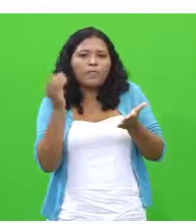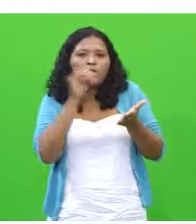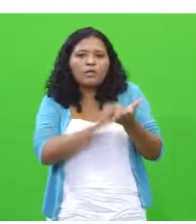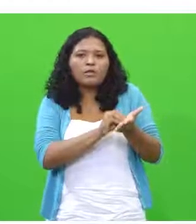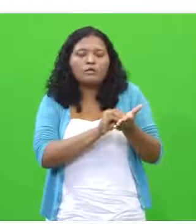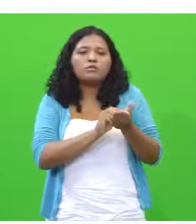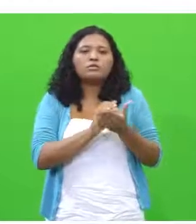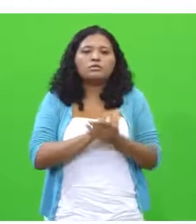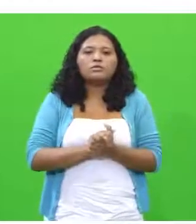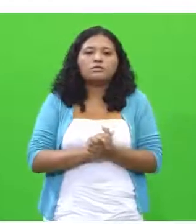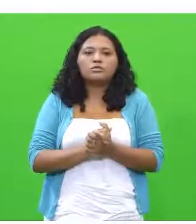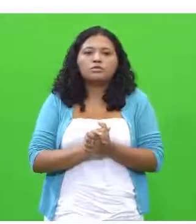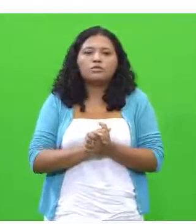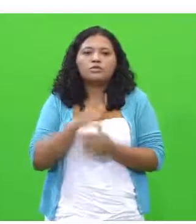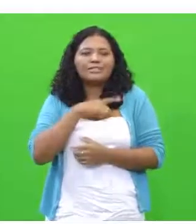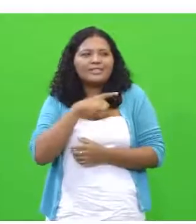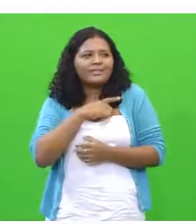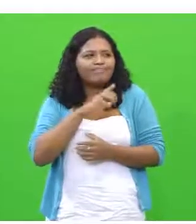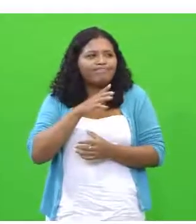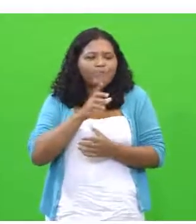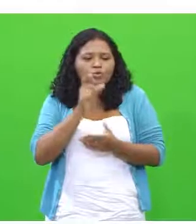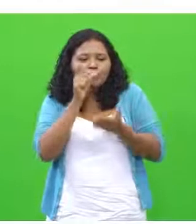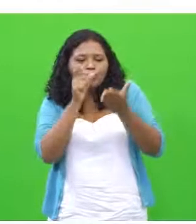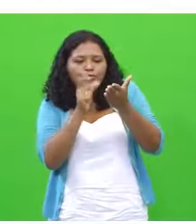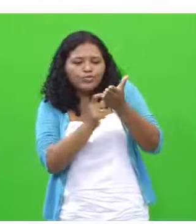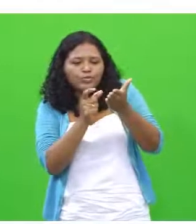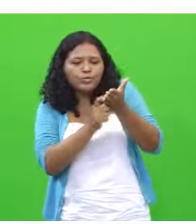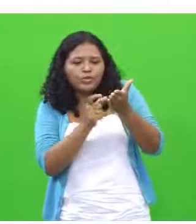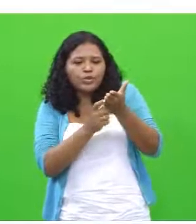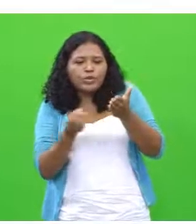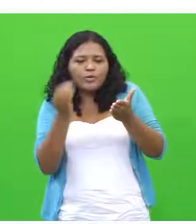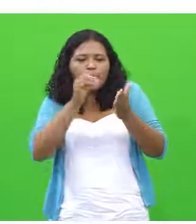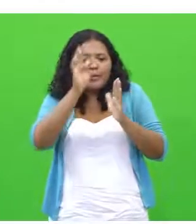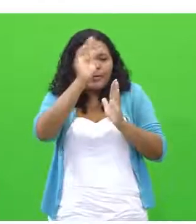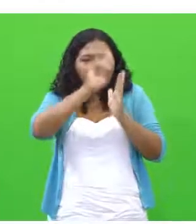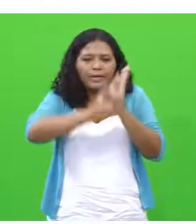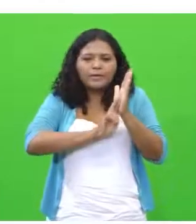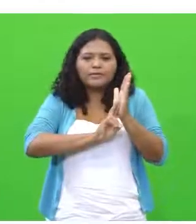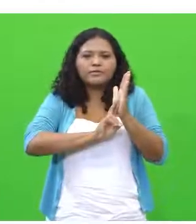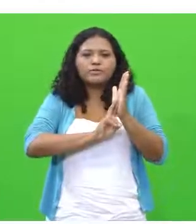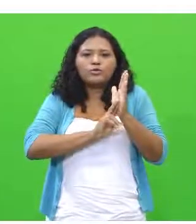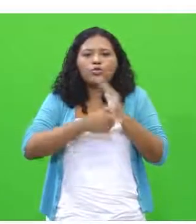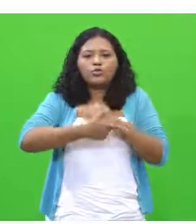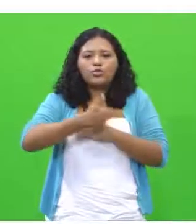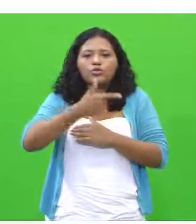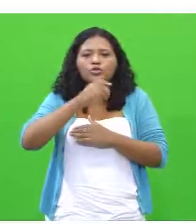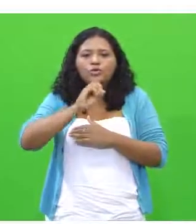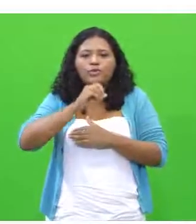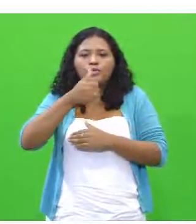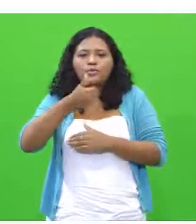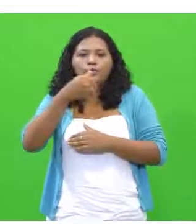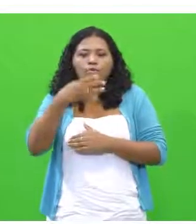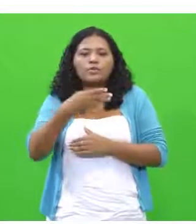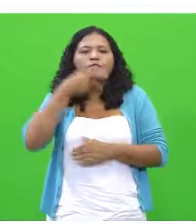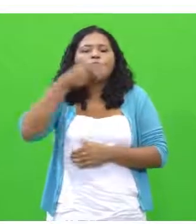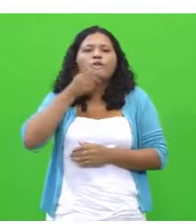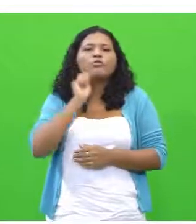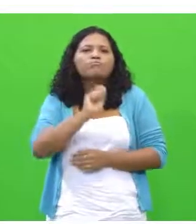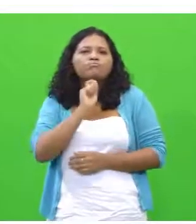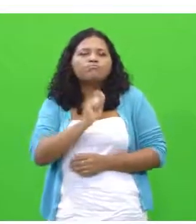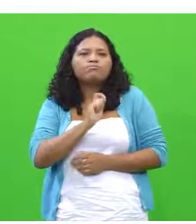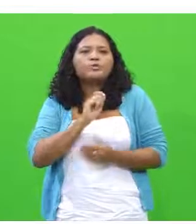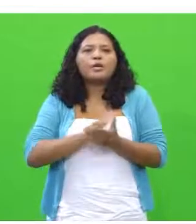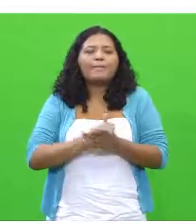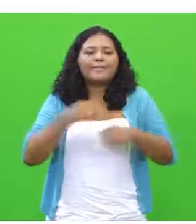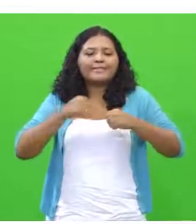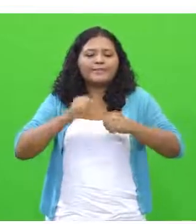temos apenas aí a questão de um fragmento que foi adaptado para a redação de 2014, que ela vai falar precisamos preparar.